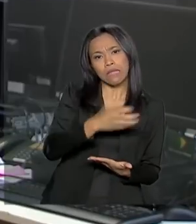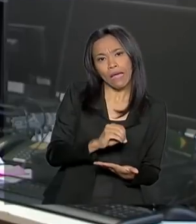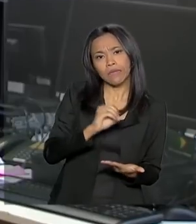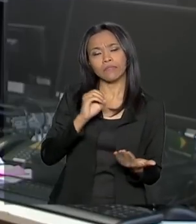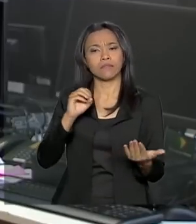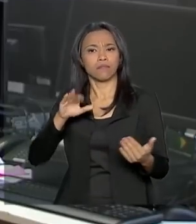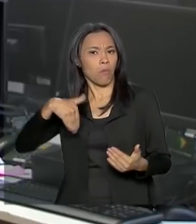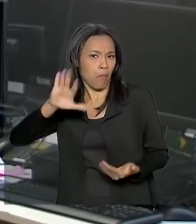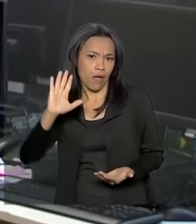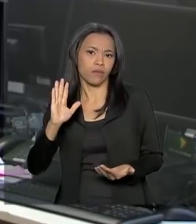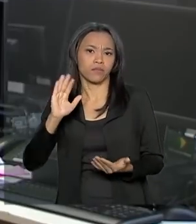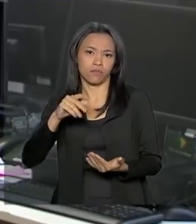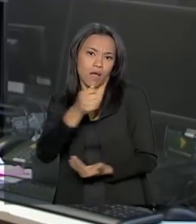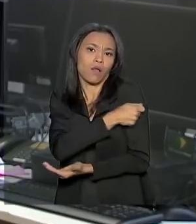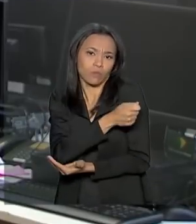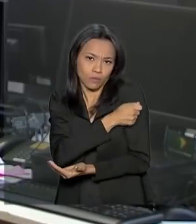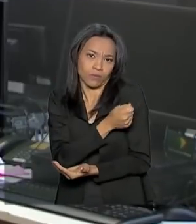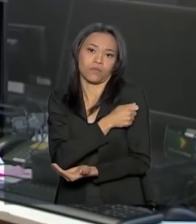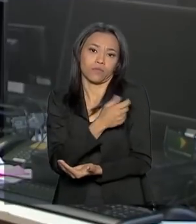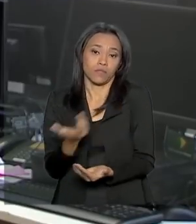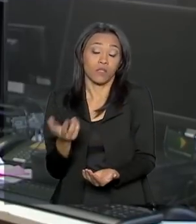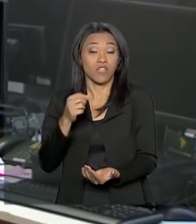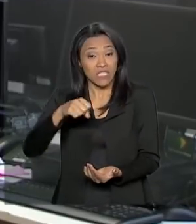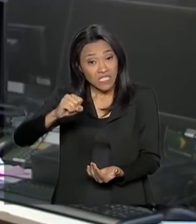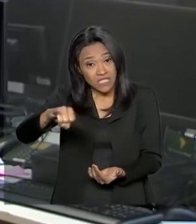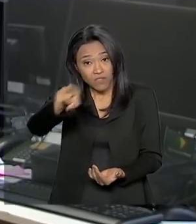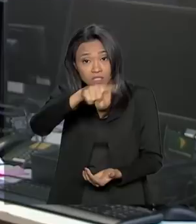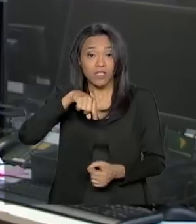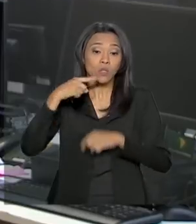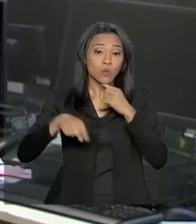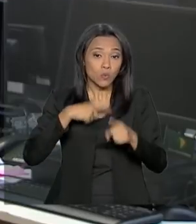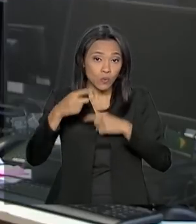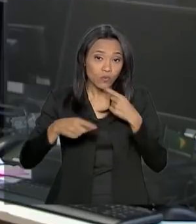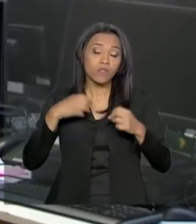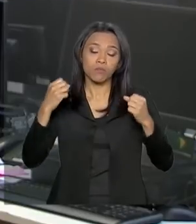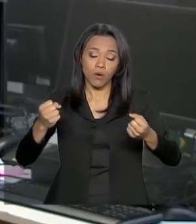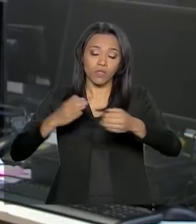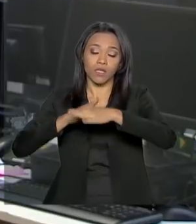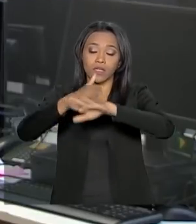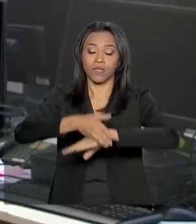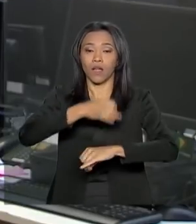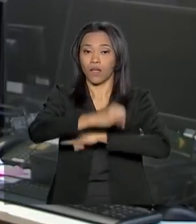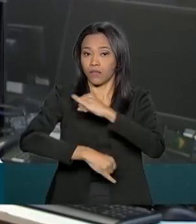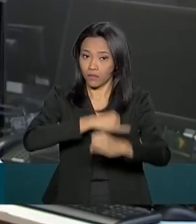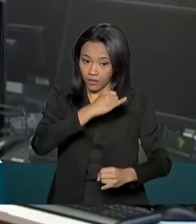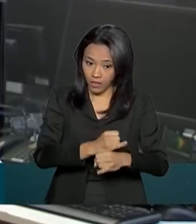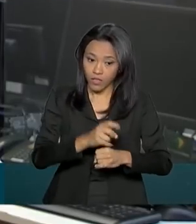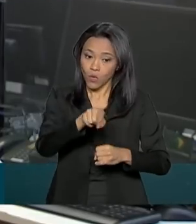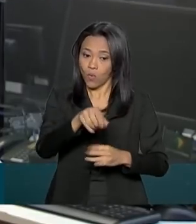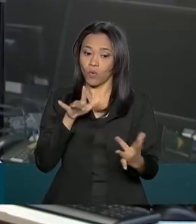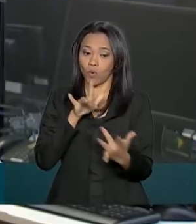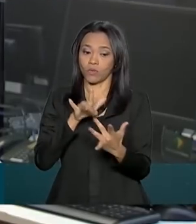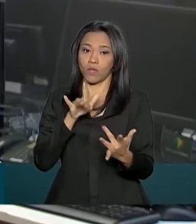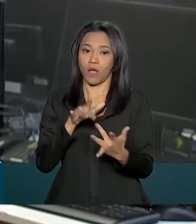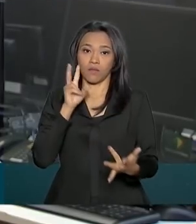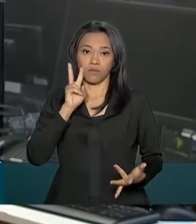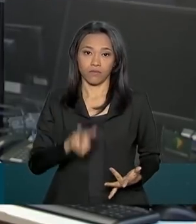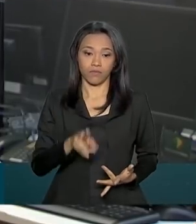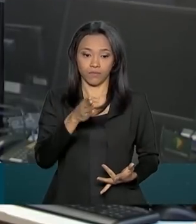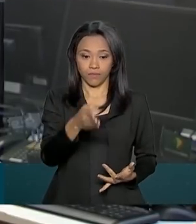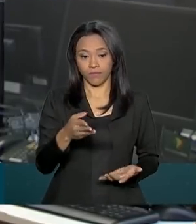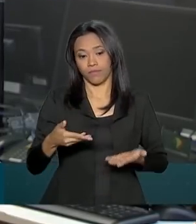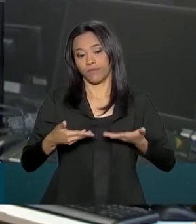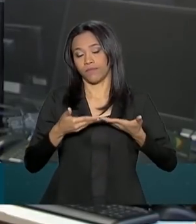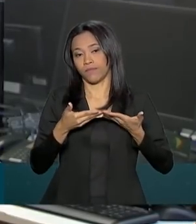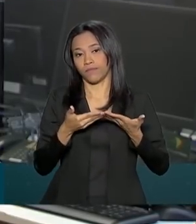selecionadas que tiverem dúvidas podem acessar o Guia de Orientações do Sistema ou entrar em contato com o INEP pelo e-mail